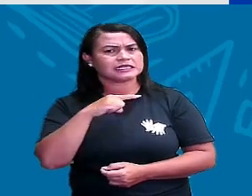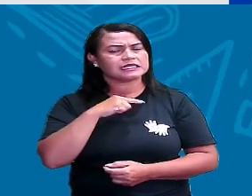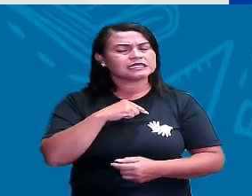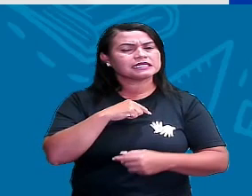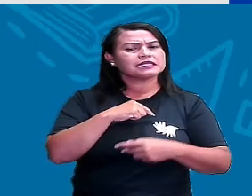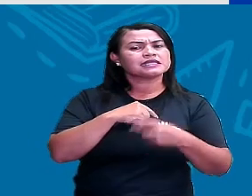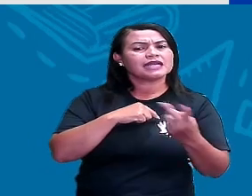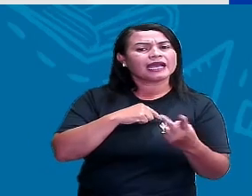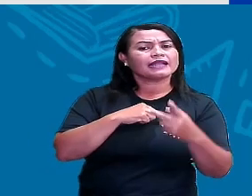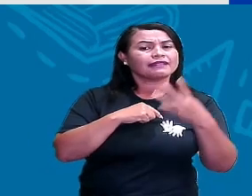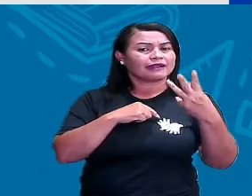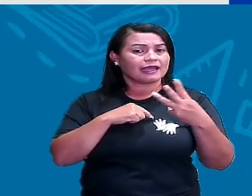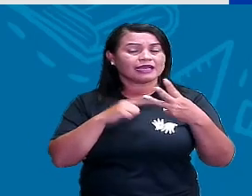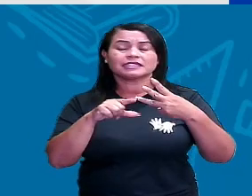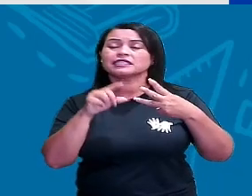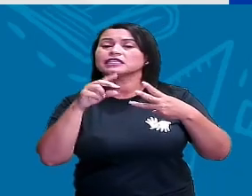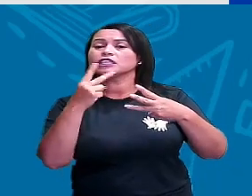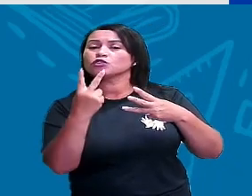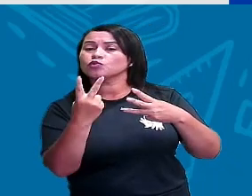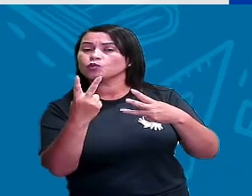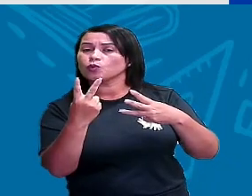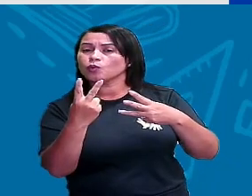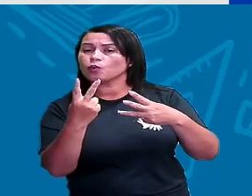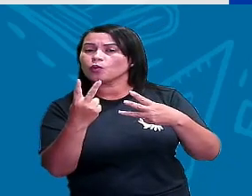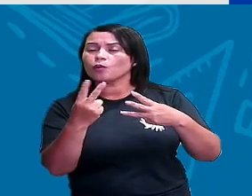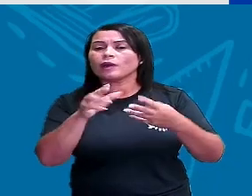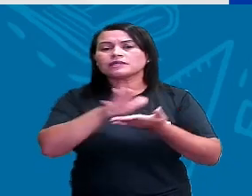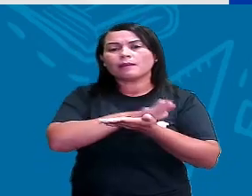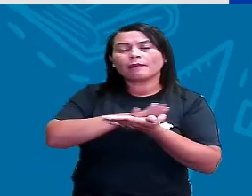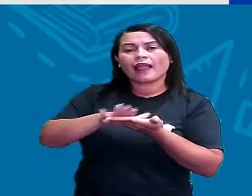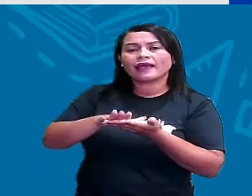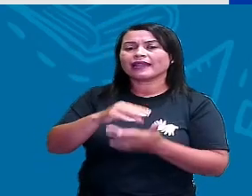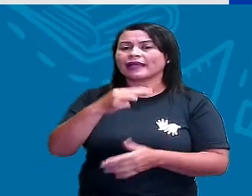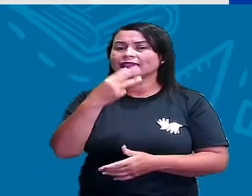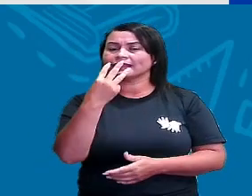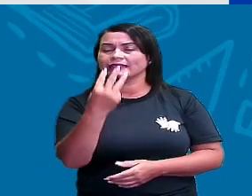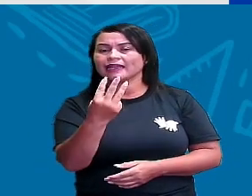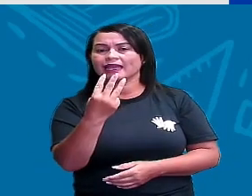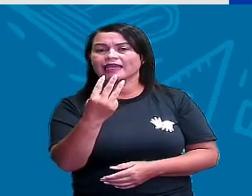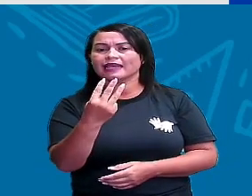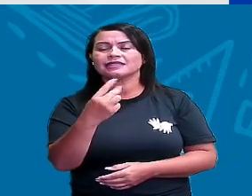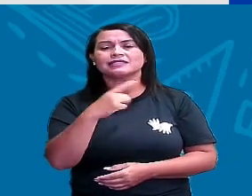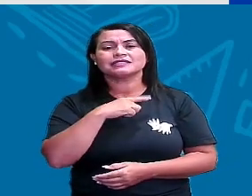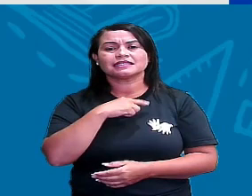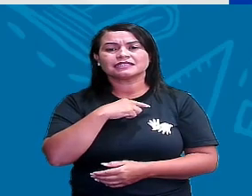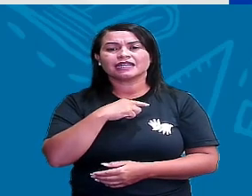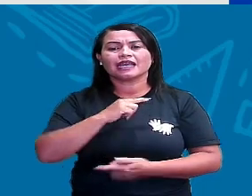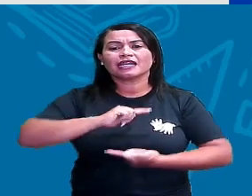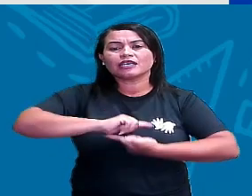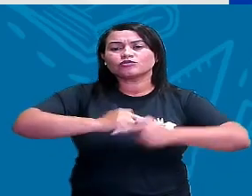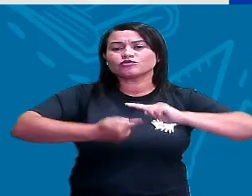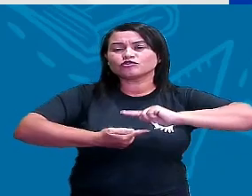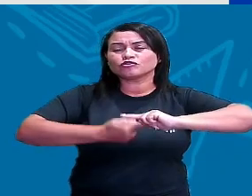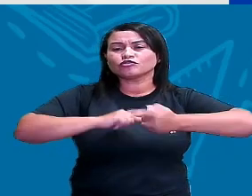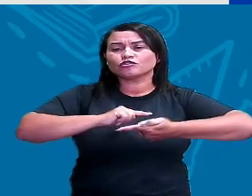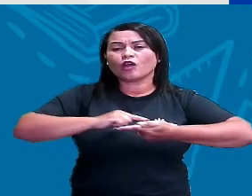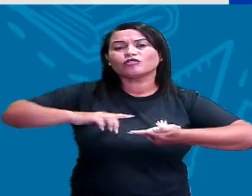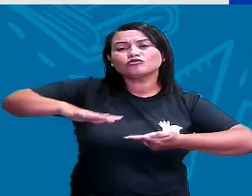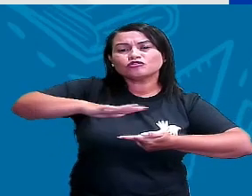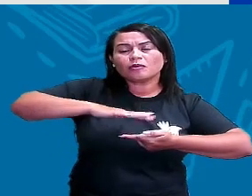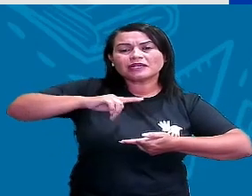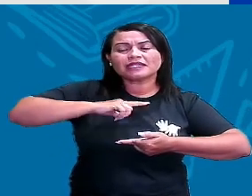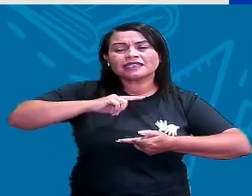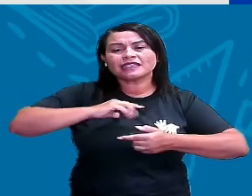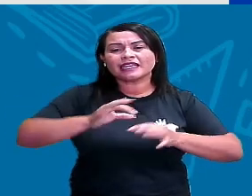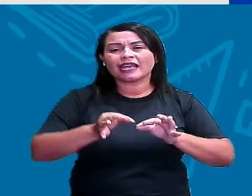duas dimensões, pensa lá em figura plana. Escutou três dimensões, pensa em sólido geométrico. Que aí ele tem largura,